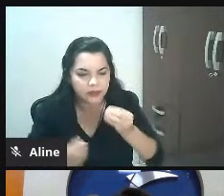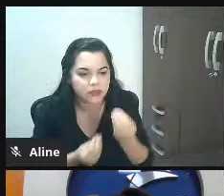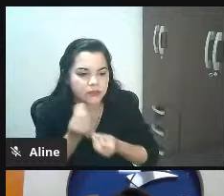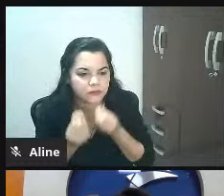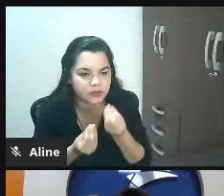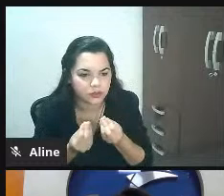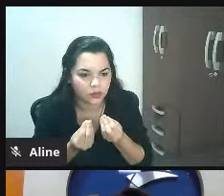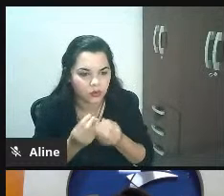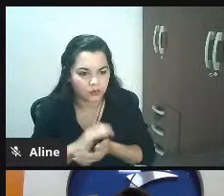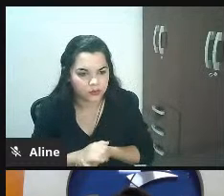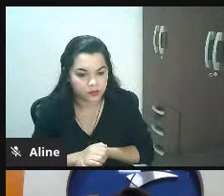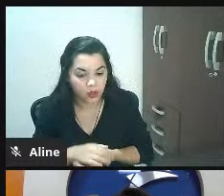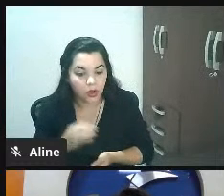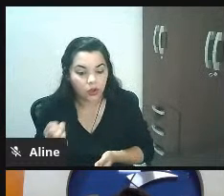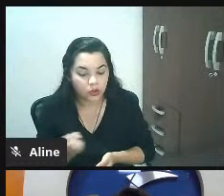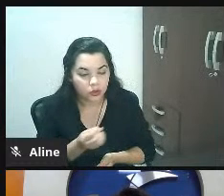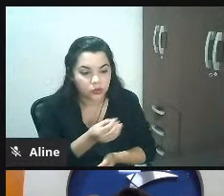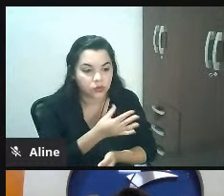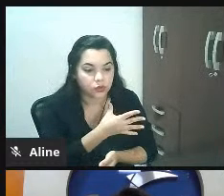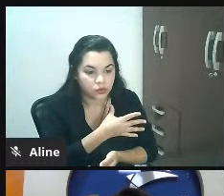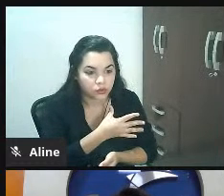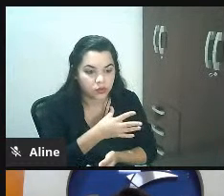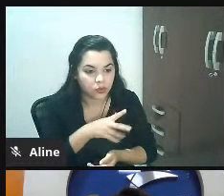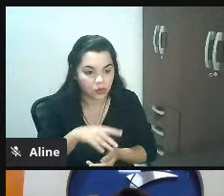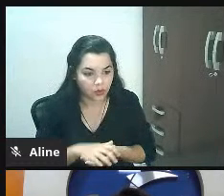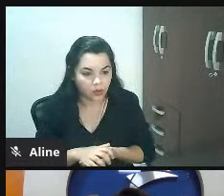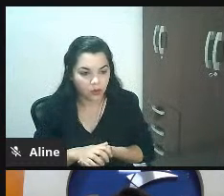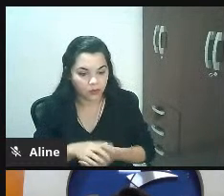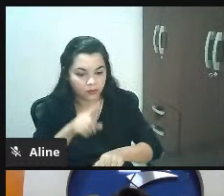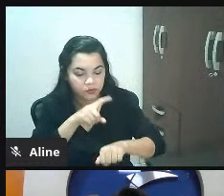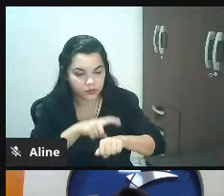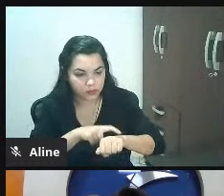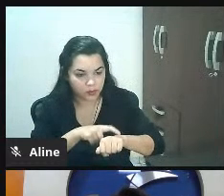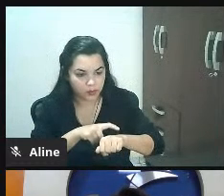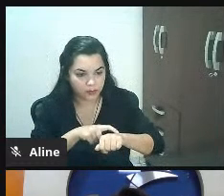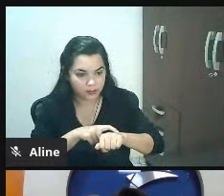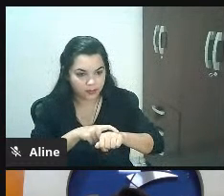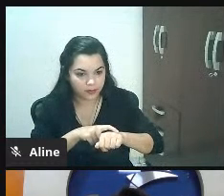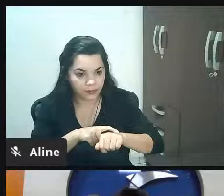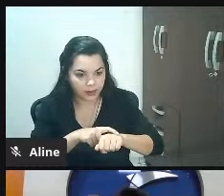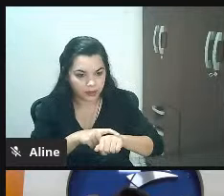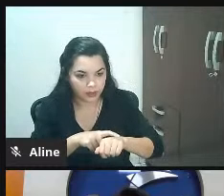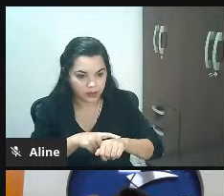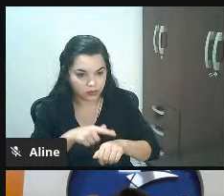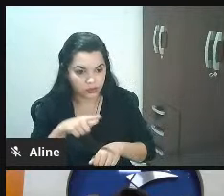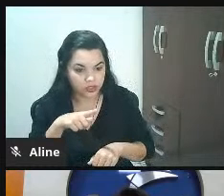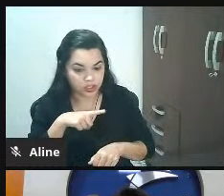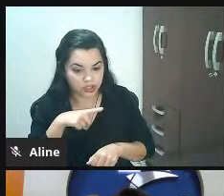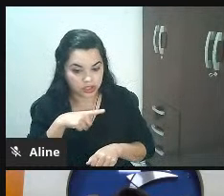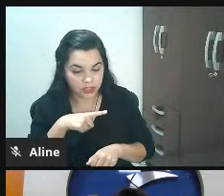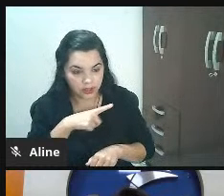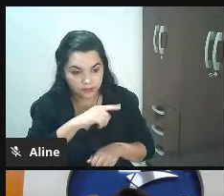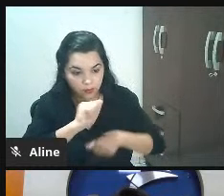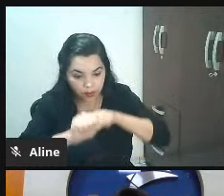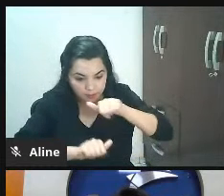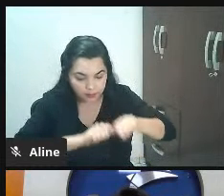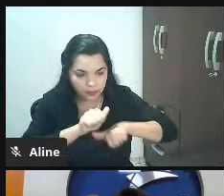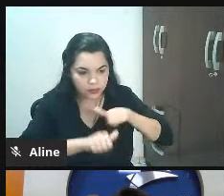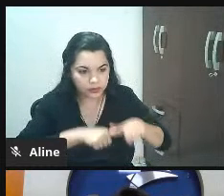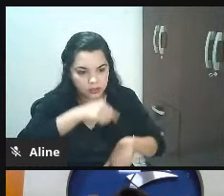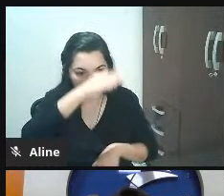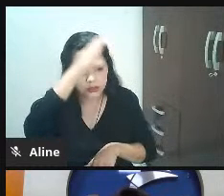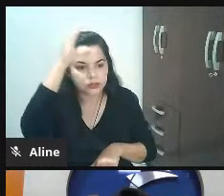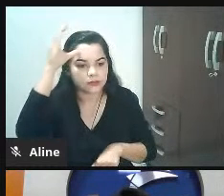novos hábitos estão sendo consolidados na quarentena vemos uma pulverização de comportamentos é muita gente se